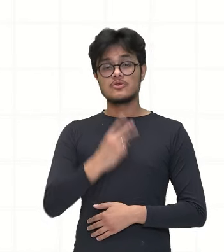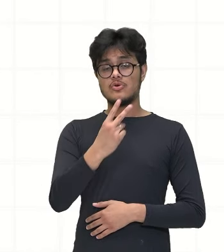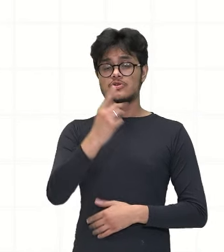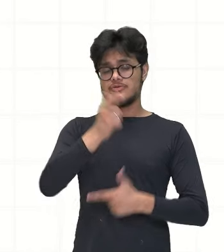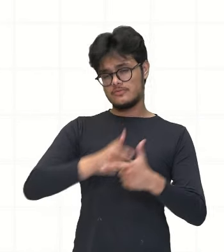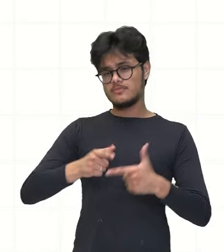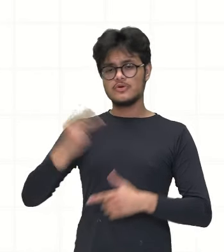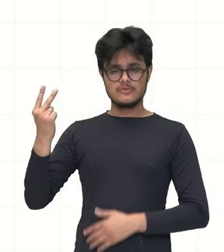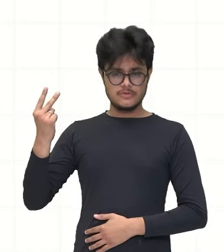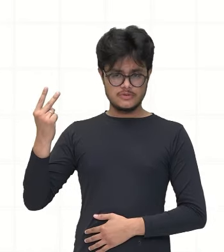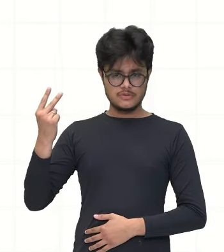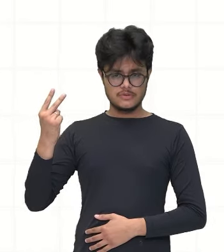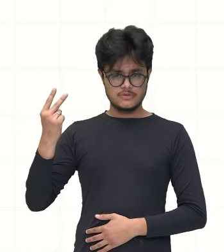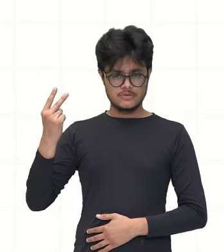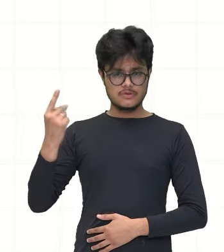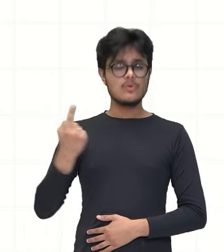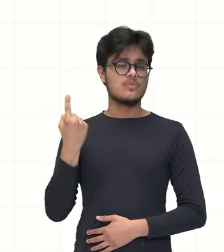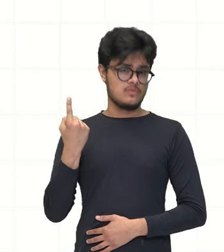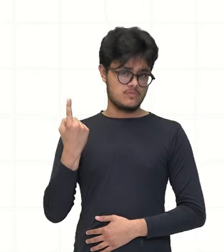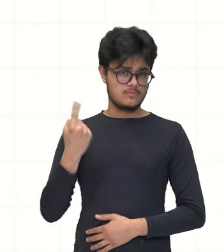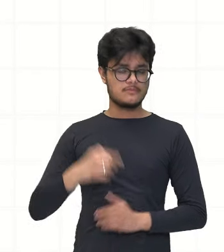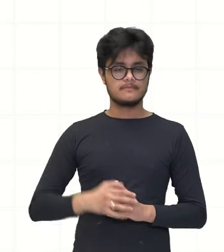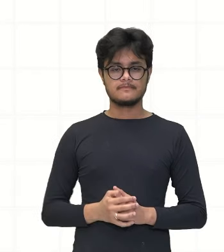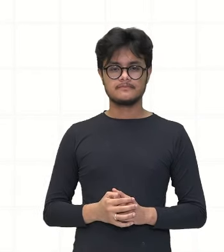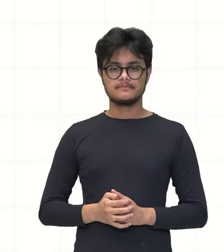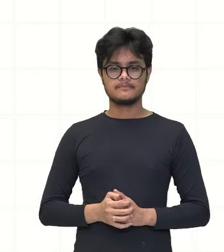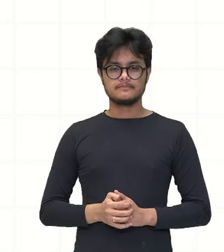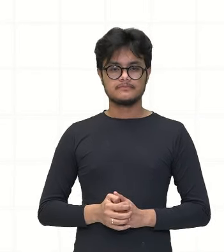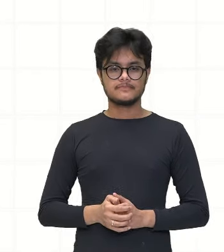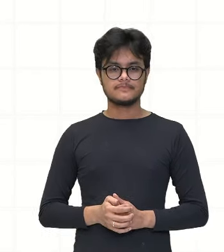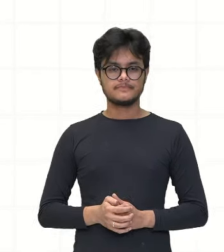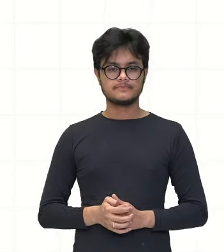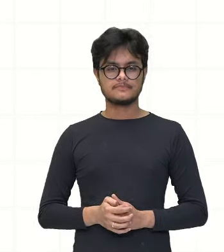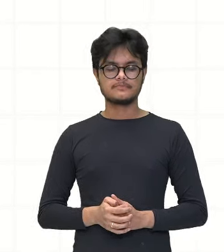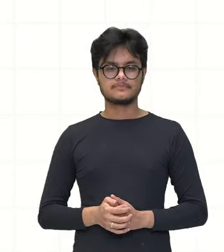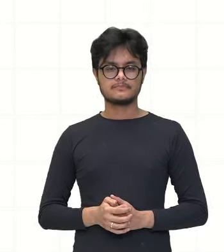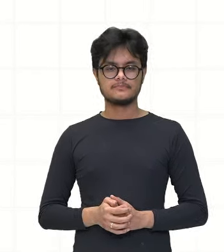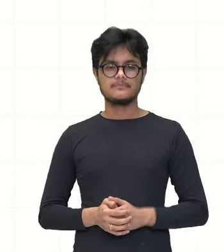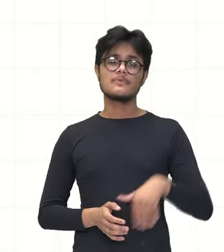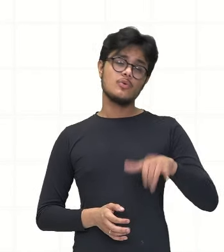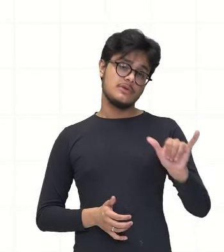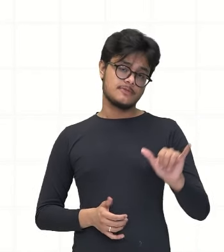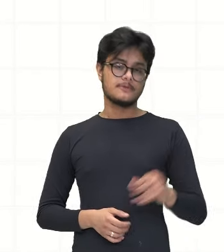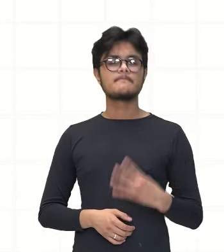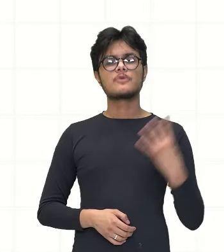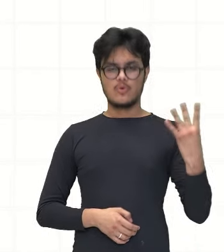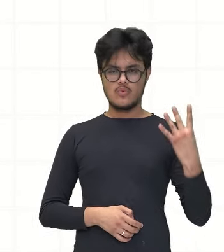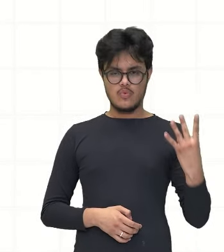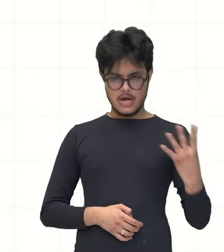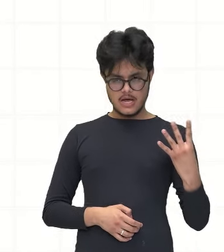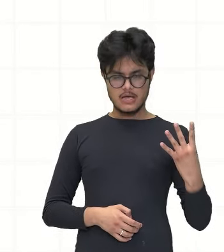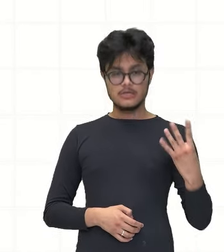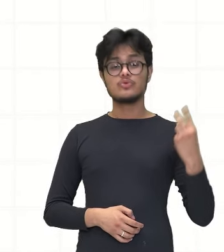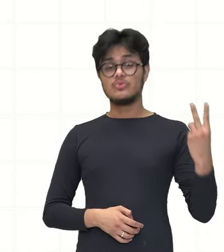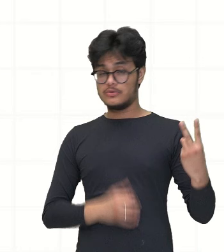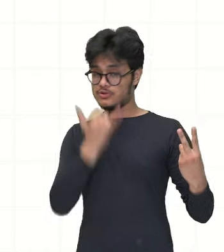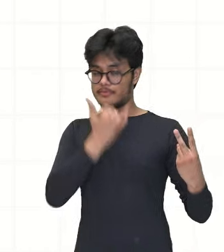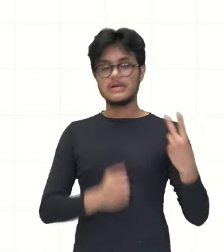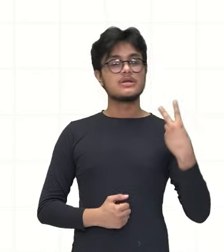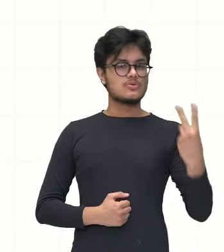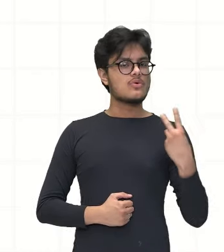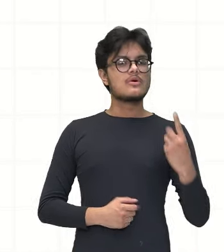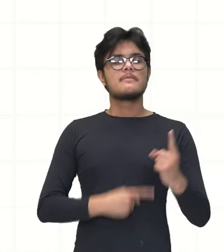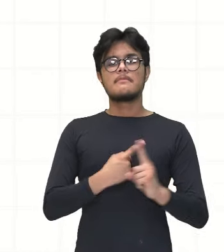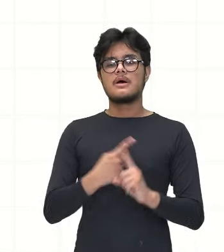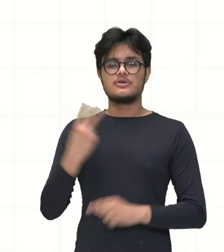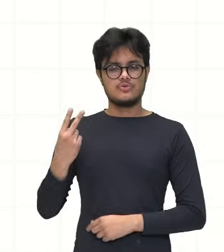dividido por 2 é igual a 1. Beleza. Agora, o Y vai ficar 2 mais 2